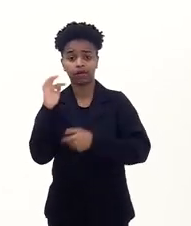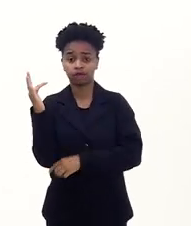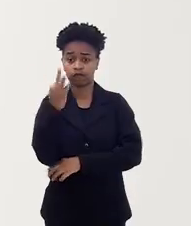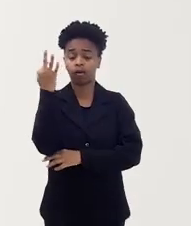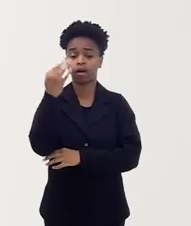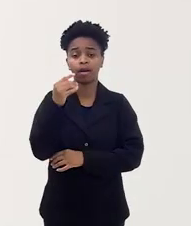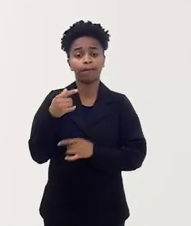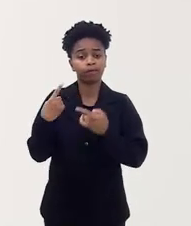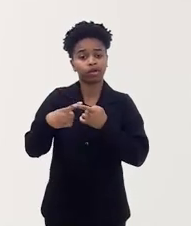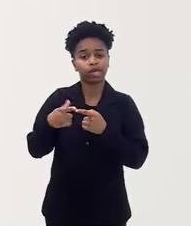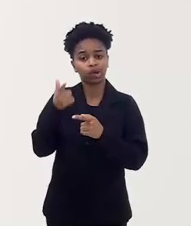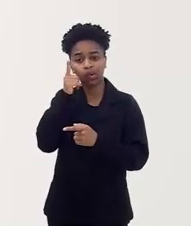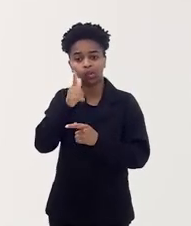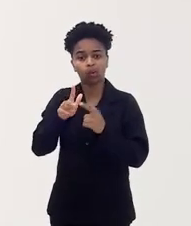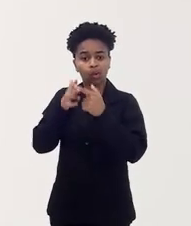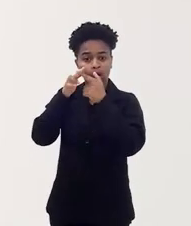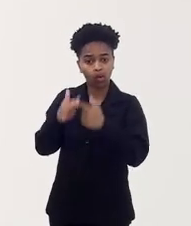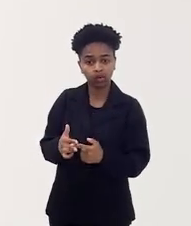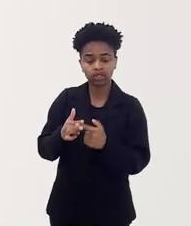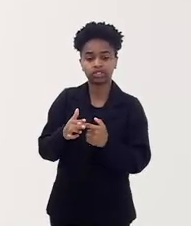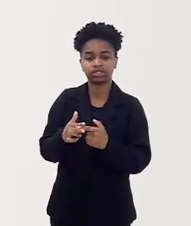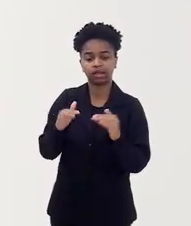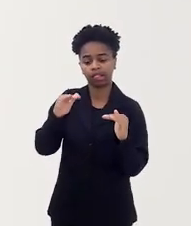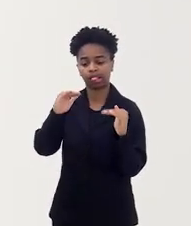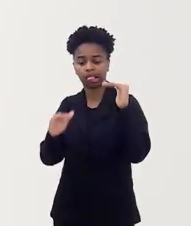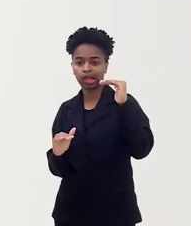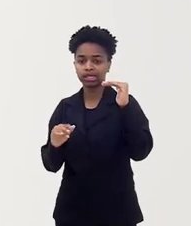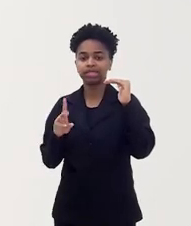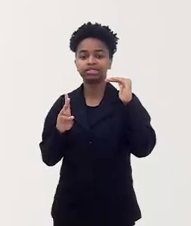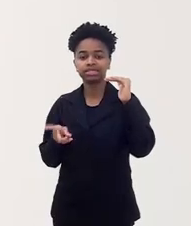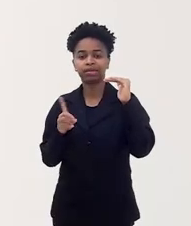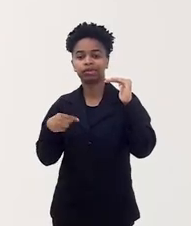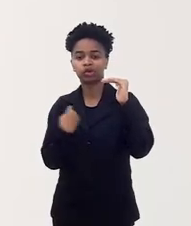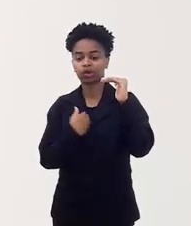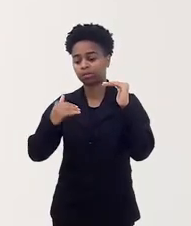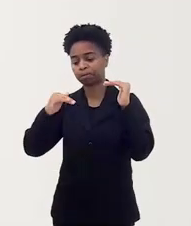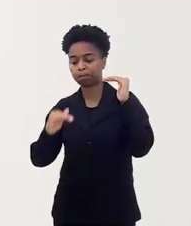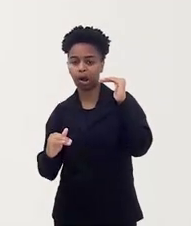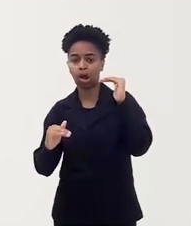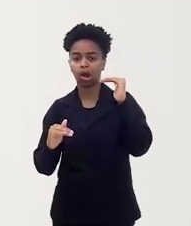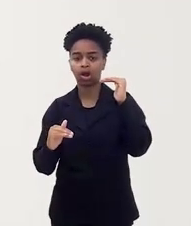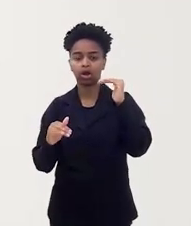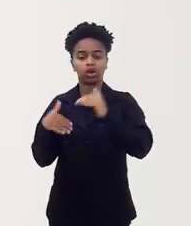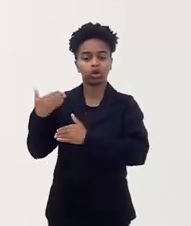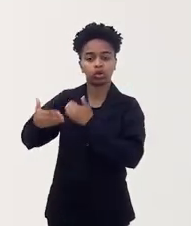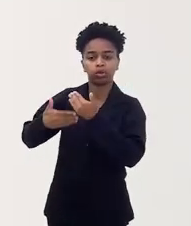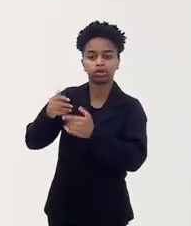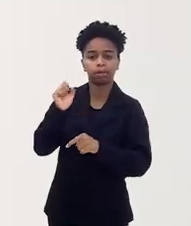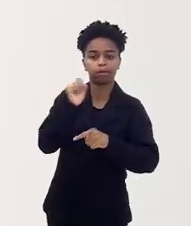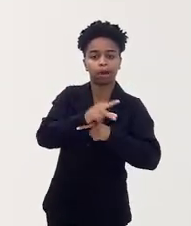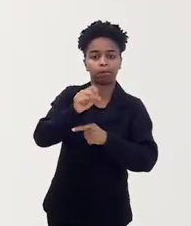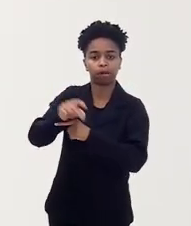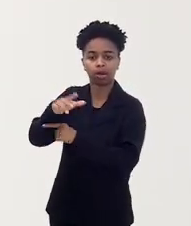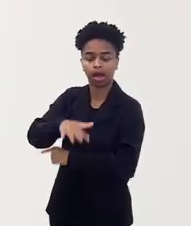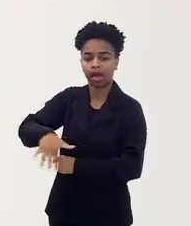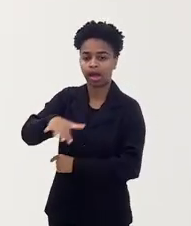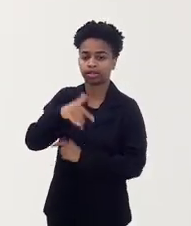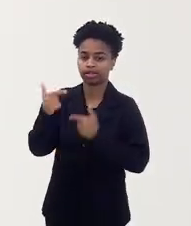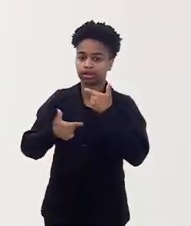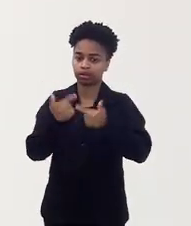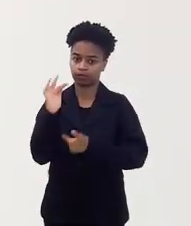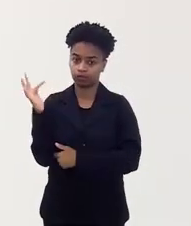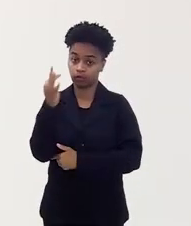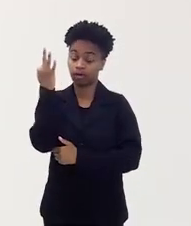as históricas assimetrias que nos colocam sempre subcategorizadas no processo de ocupação do mercado de trabalho